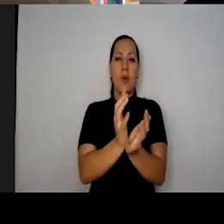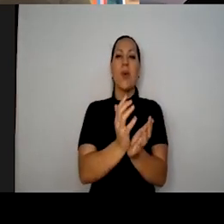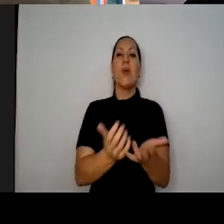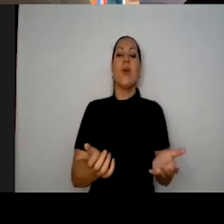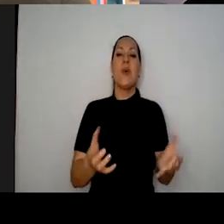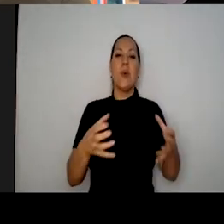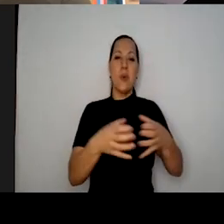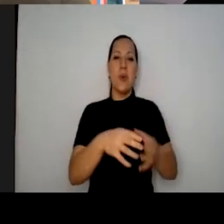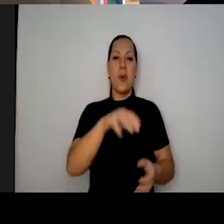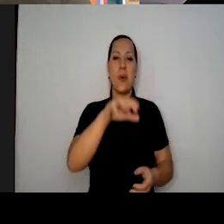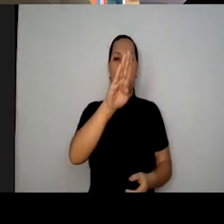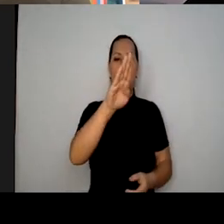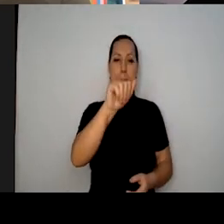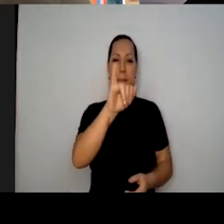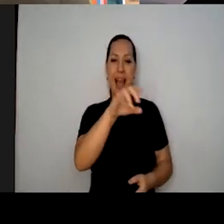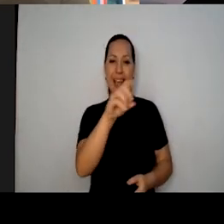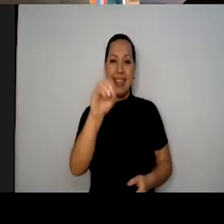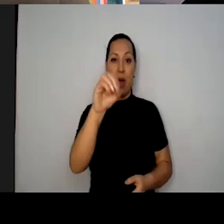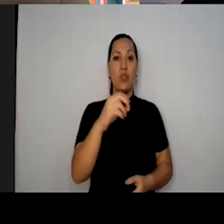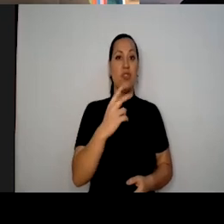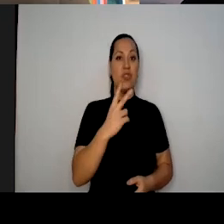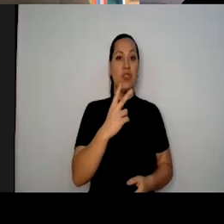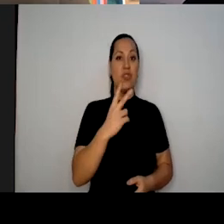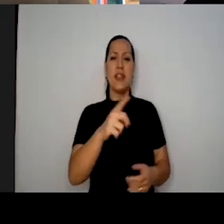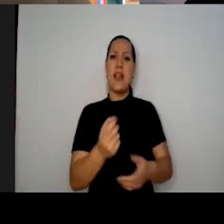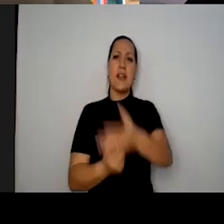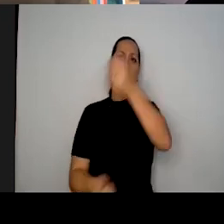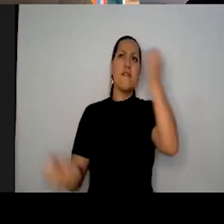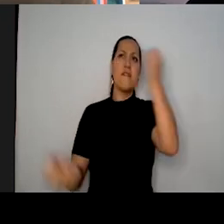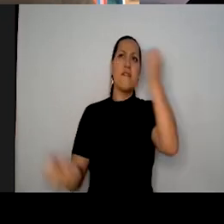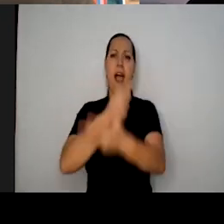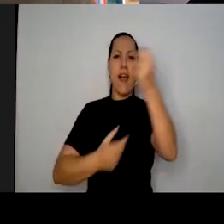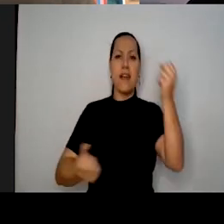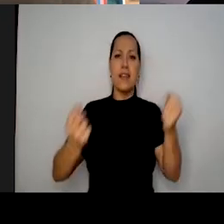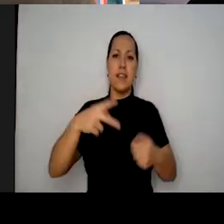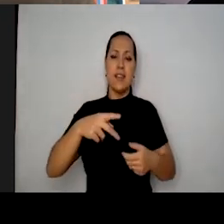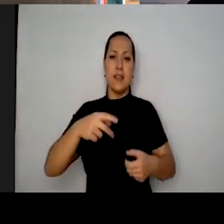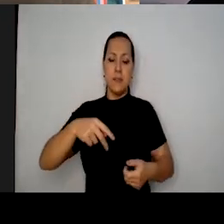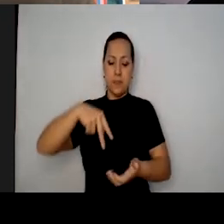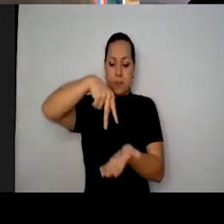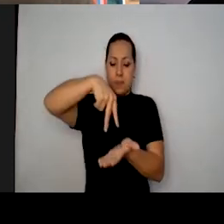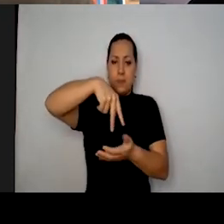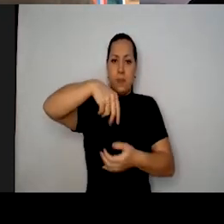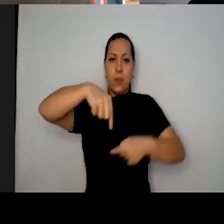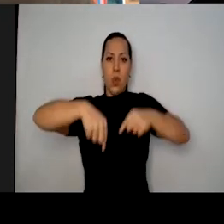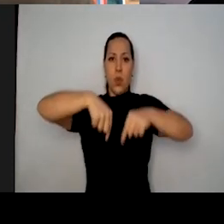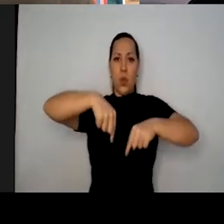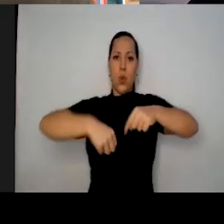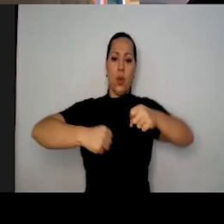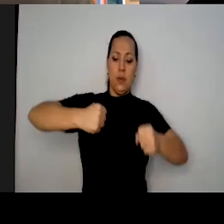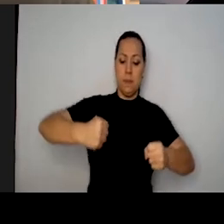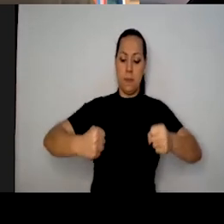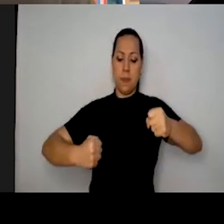meninos incríveis, que eles fazem acrobacias na perna de pau e vendo